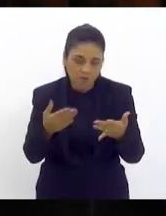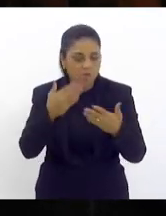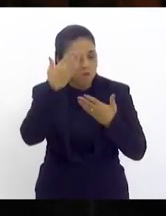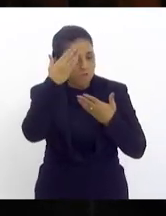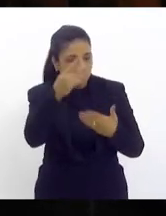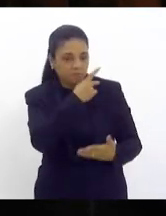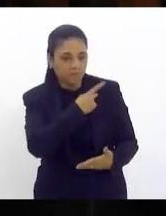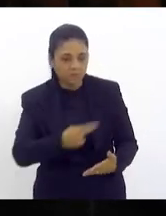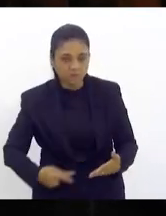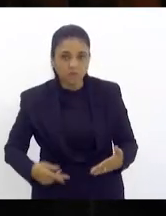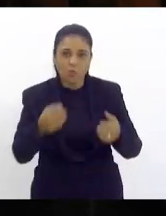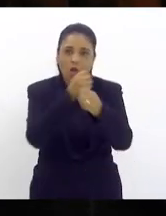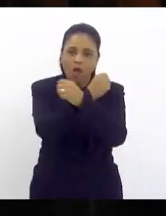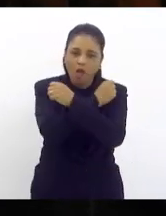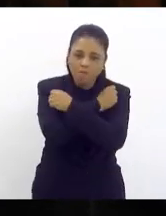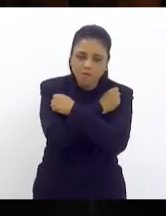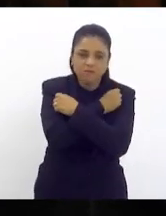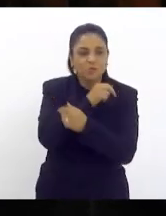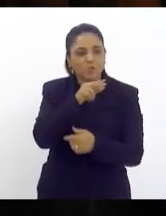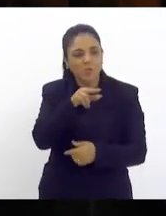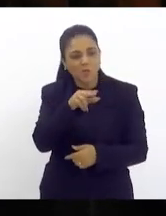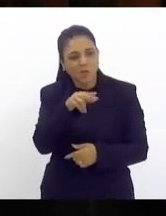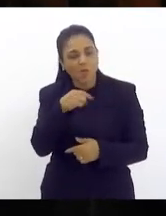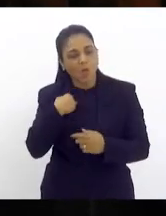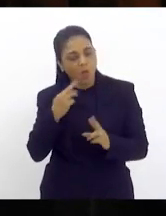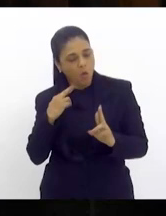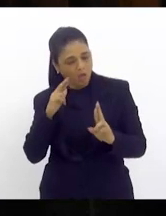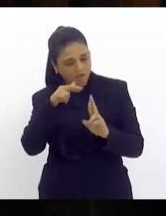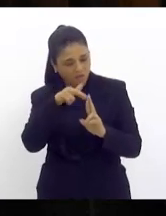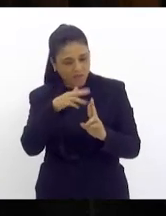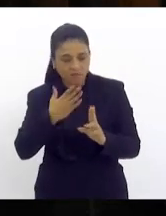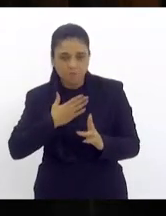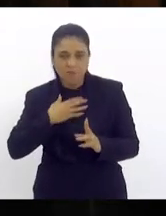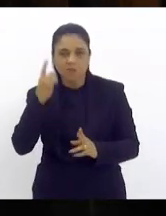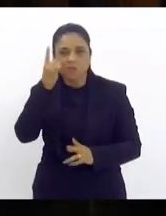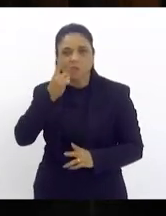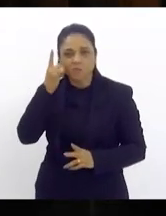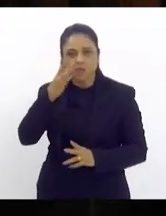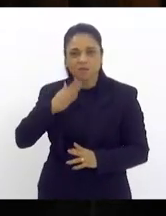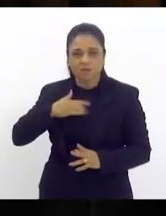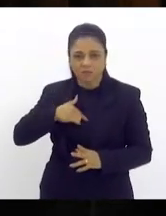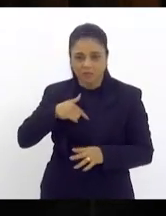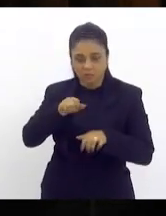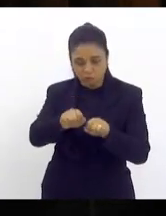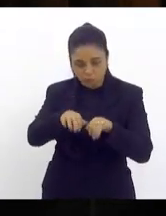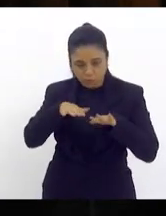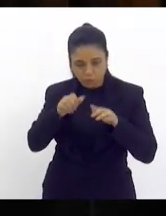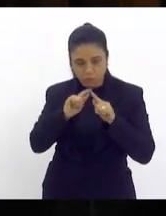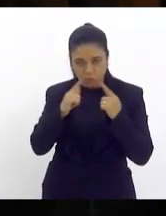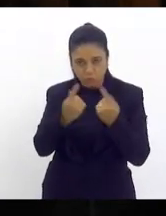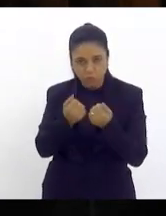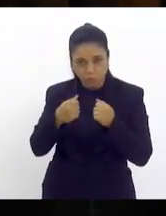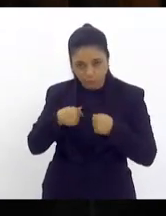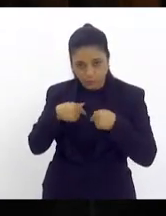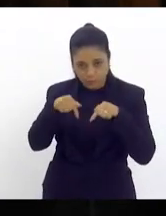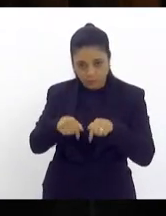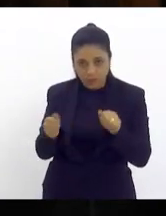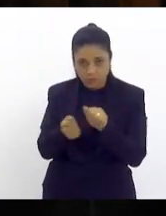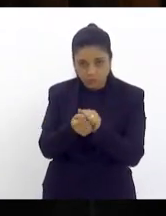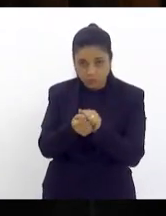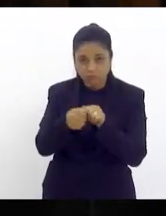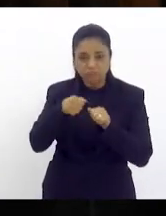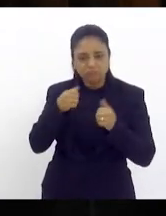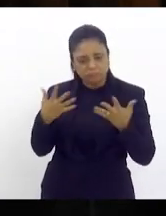obrigado um abraço ao seu irmão que tenho como referência foi deputado nesse parlamento junto comigo e vem fazendo um trabalho